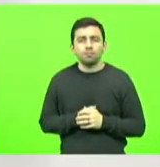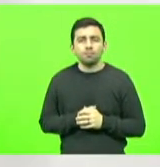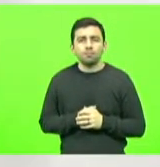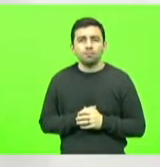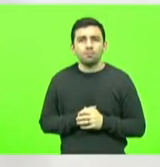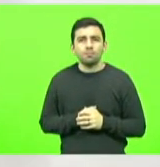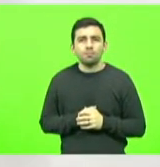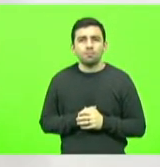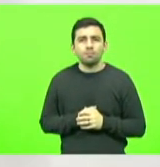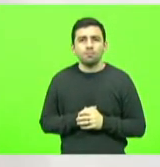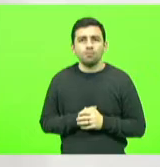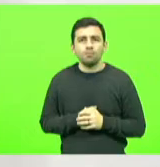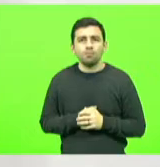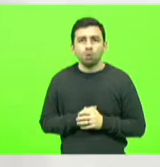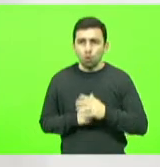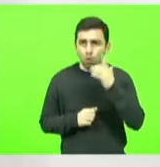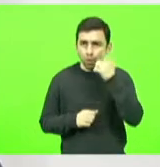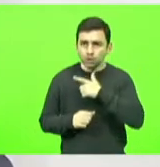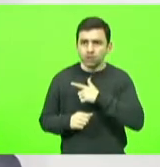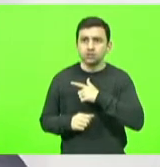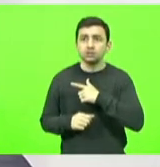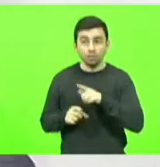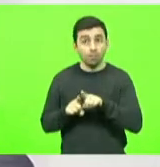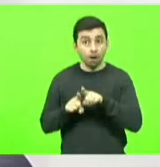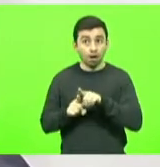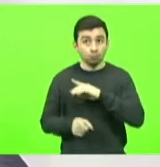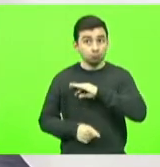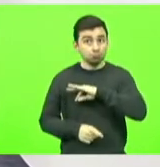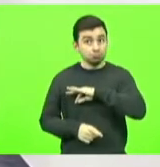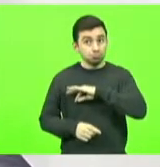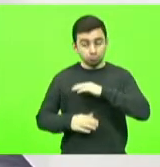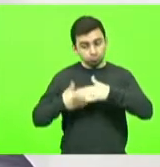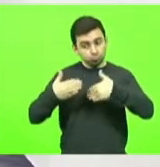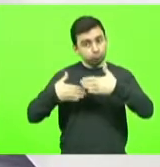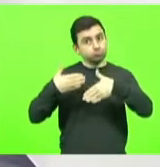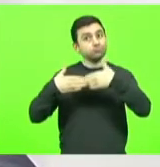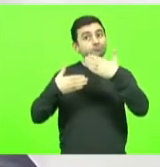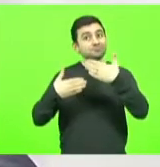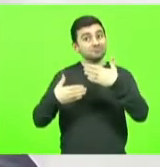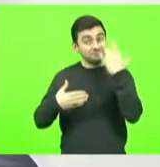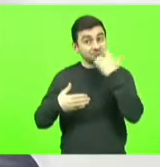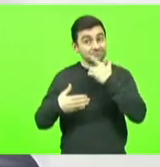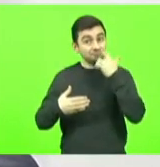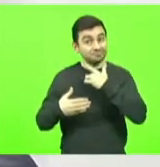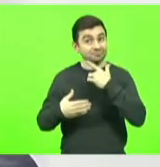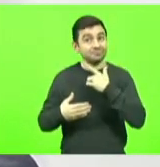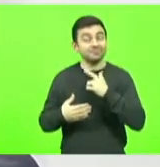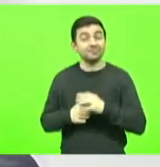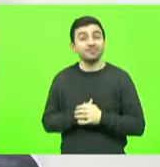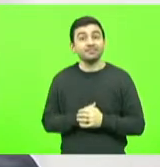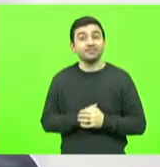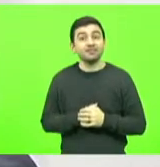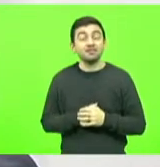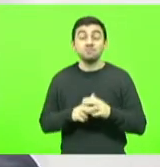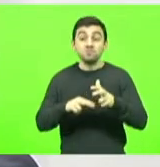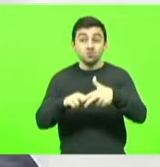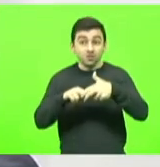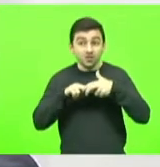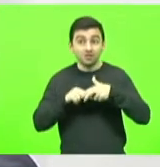de melhorar o poder aquisitivo, inclusive, dessas pessoas. e é por isso que o Brasil